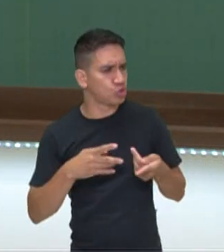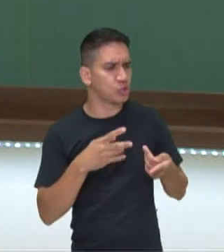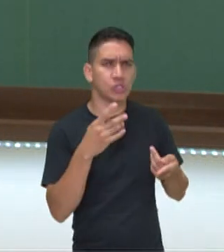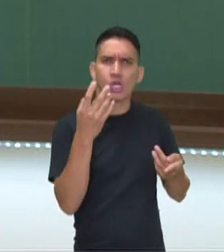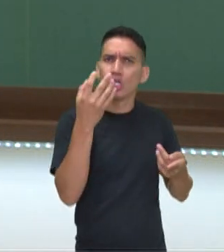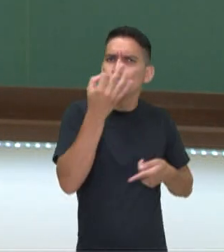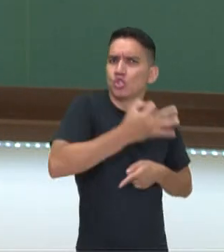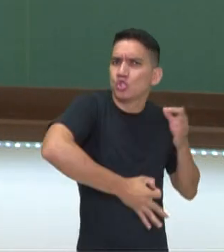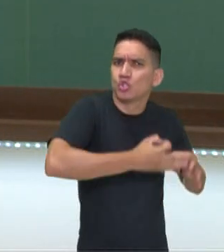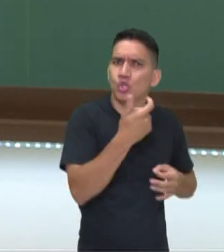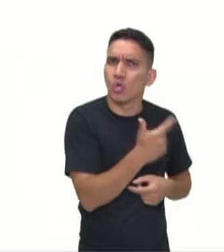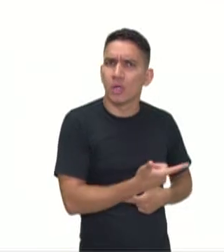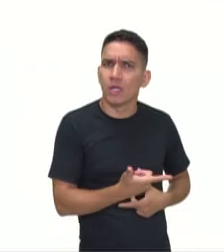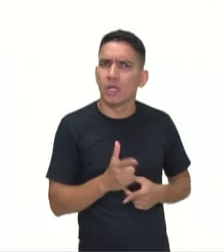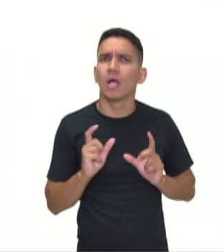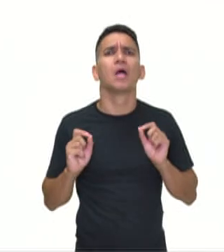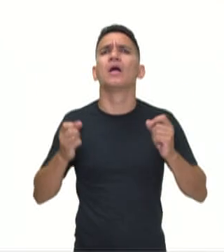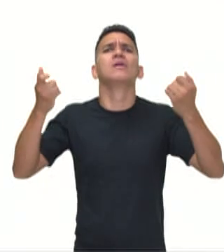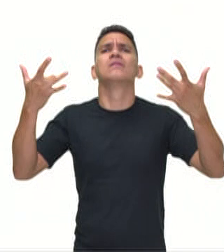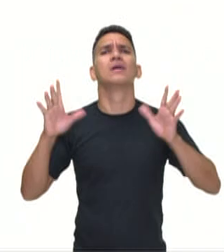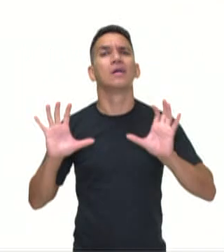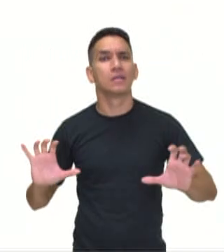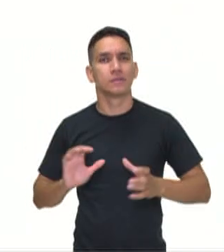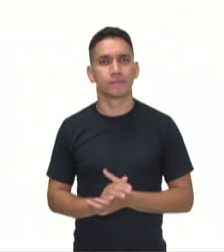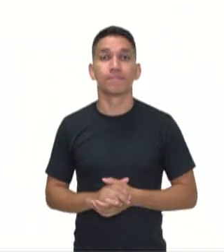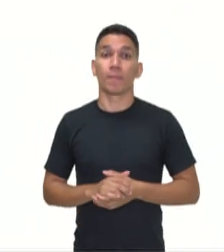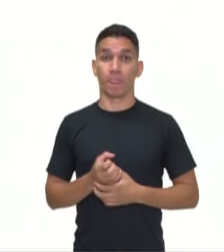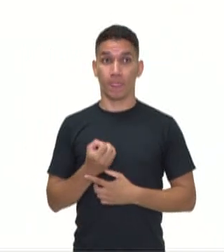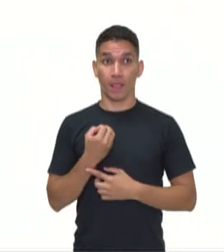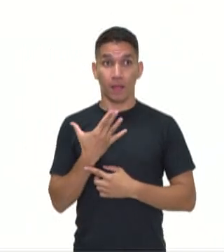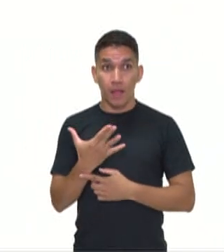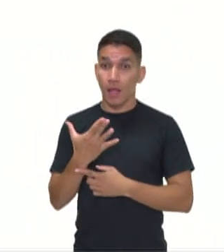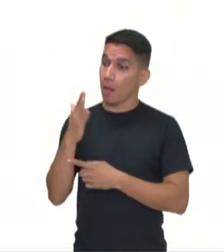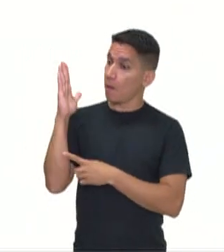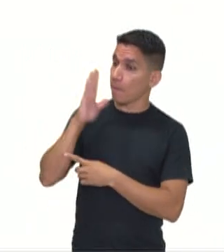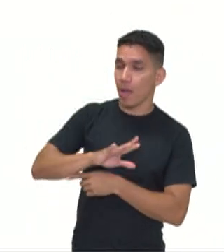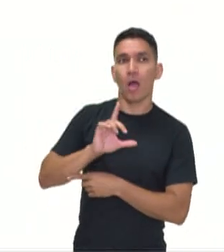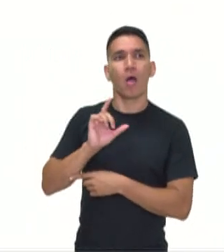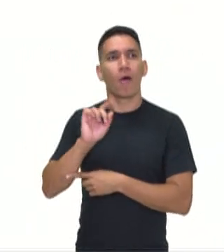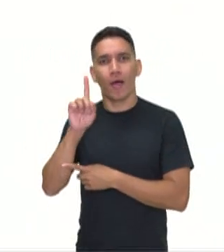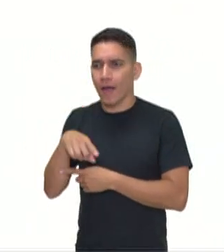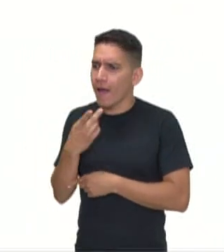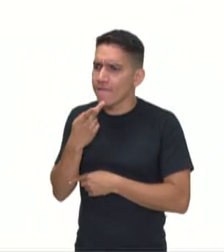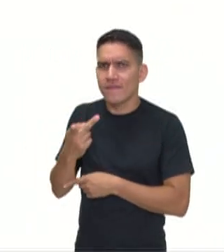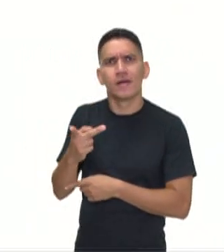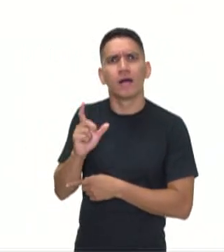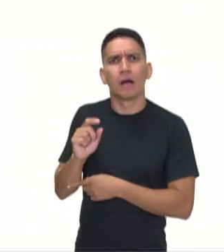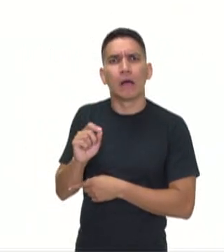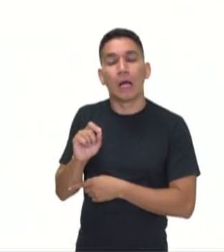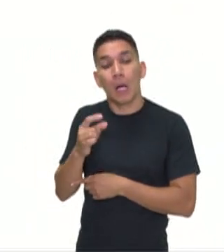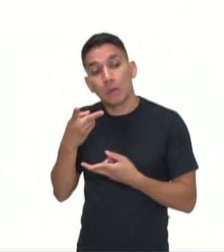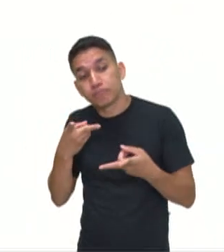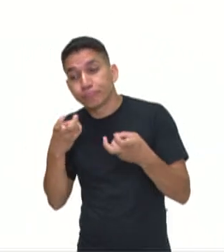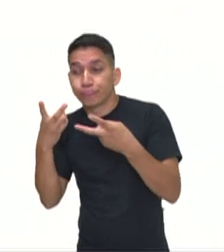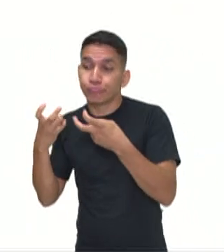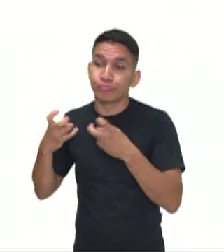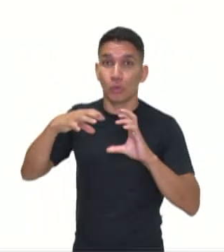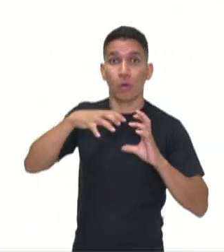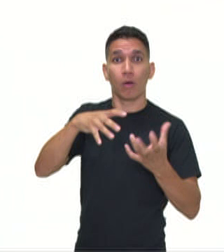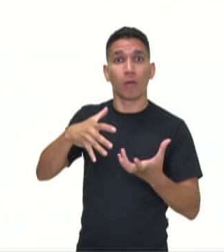Bem e mal são valores que atribuímos aquilo que observamos no mundo. Estes valores são